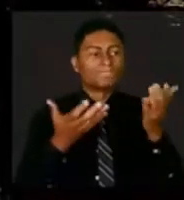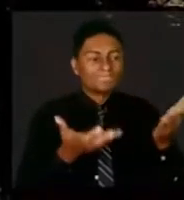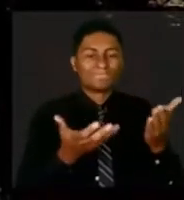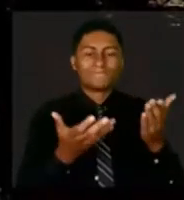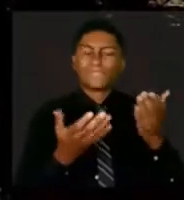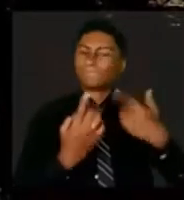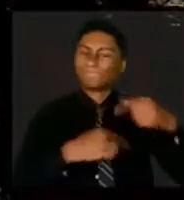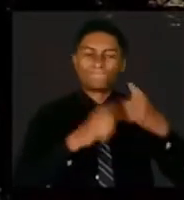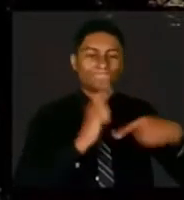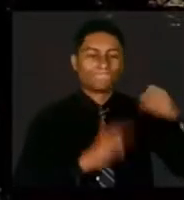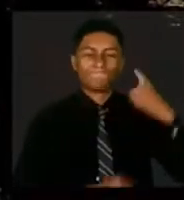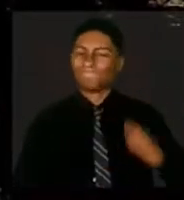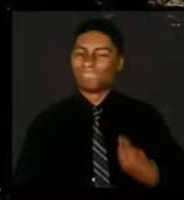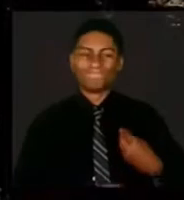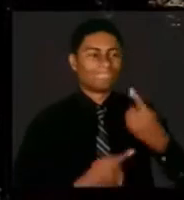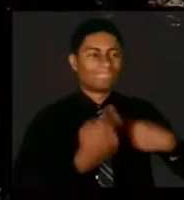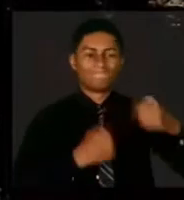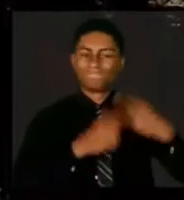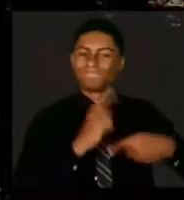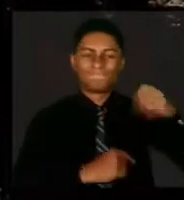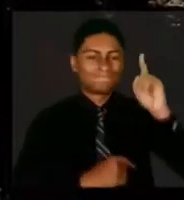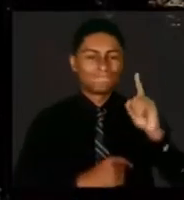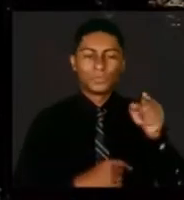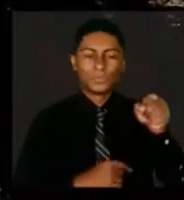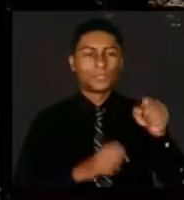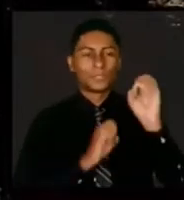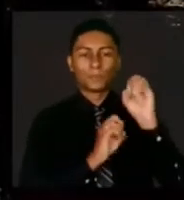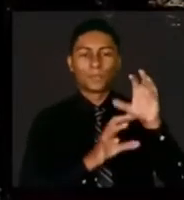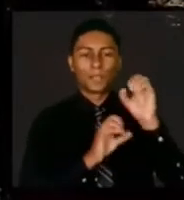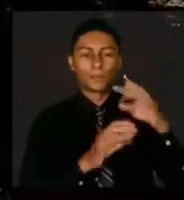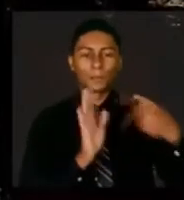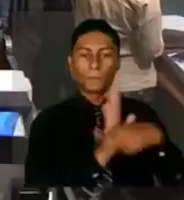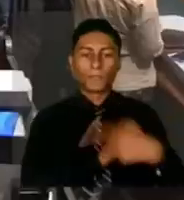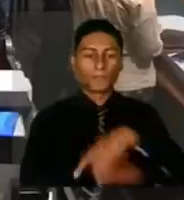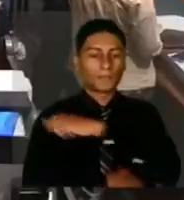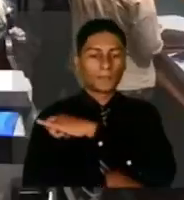Um viva a Educação Carioca. Muito obrigado, Sr. Presidente.